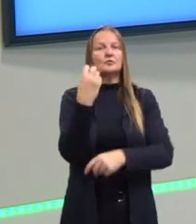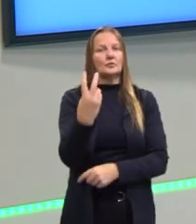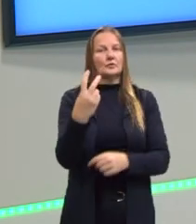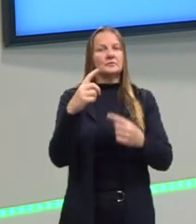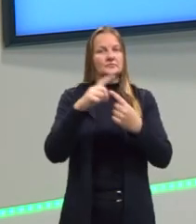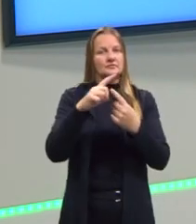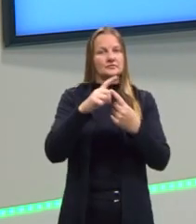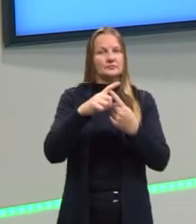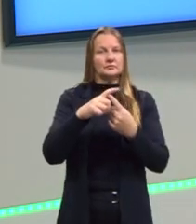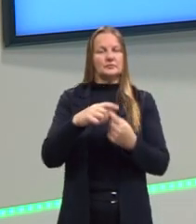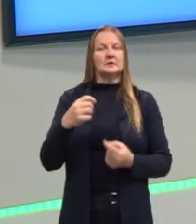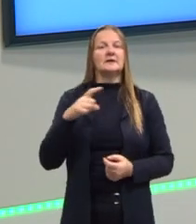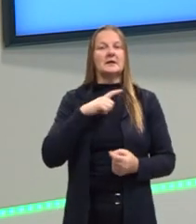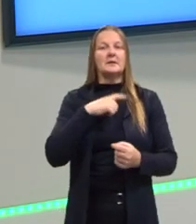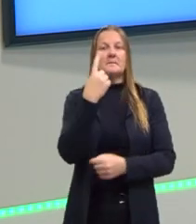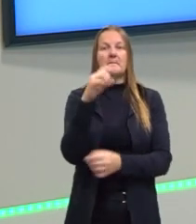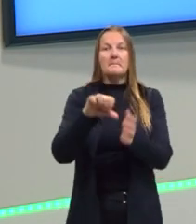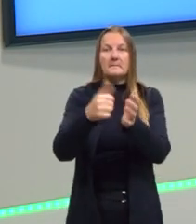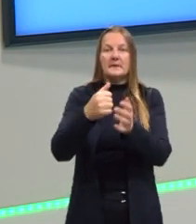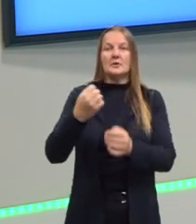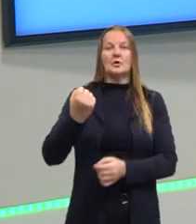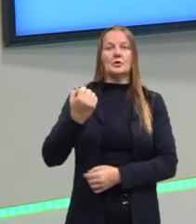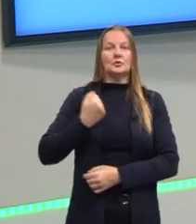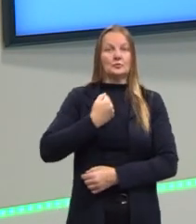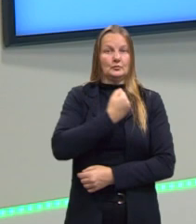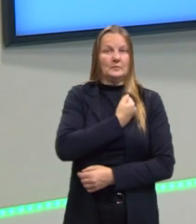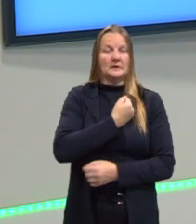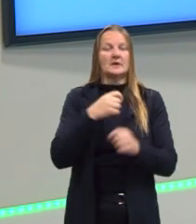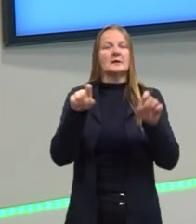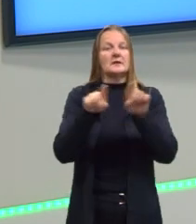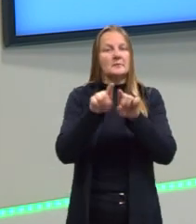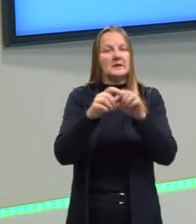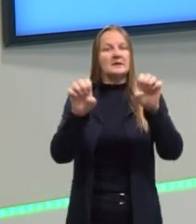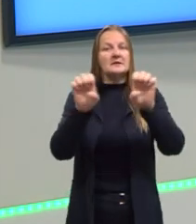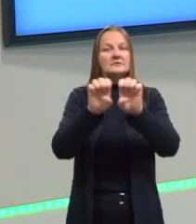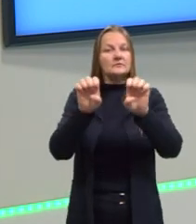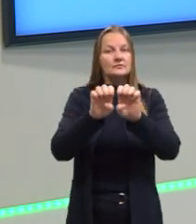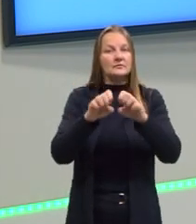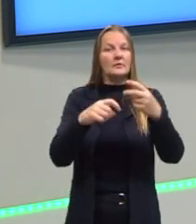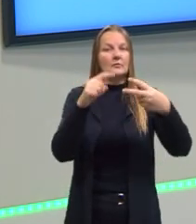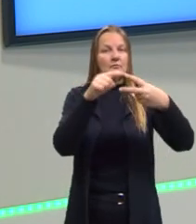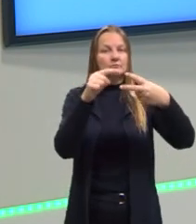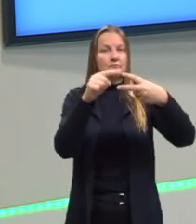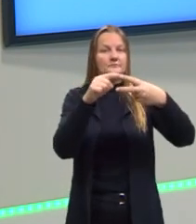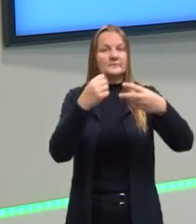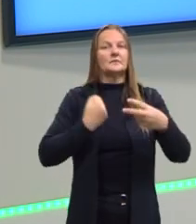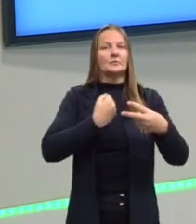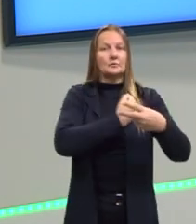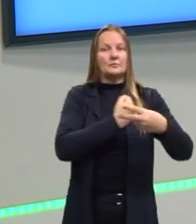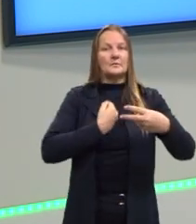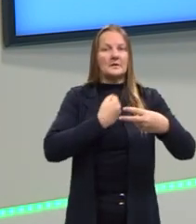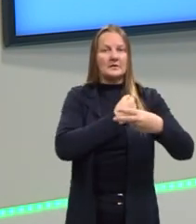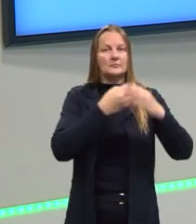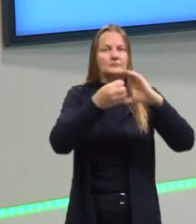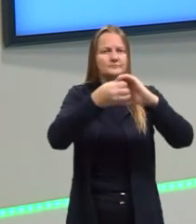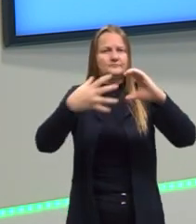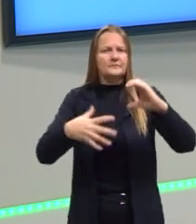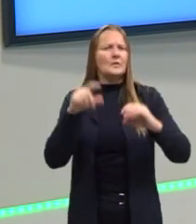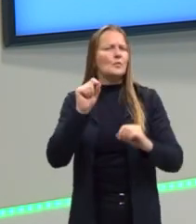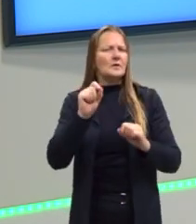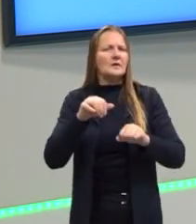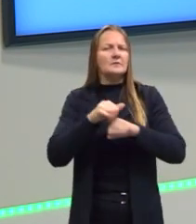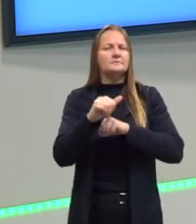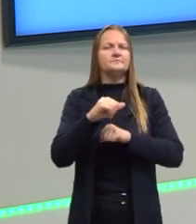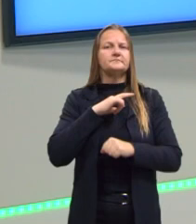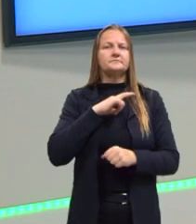aqui a numérica. Então, na mutação cromossômica numérica, pode ocorrer